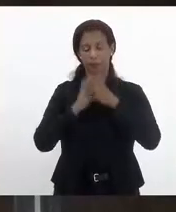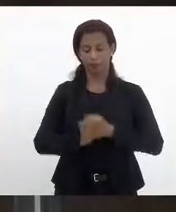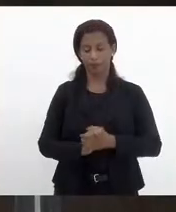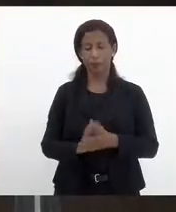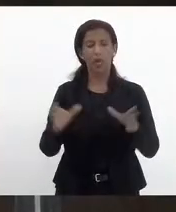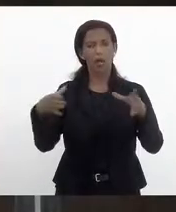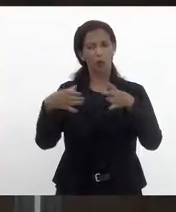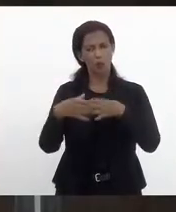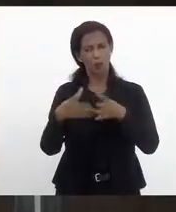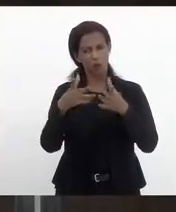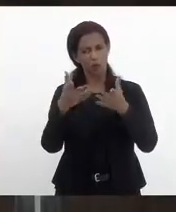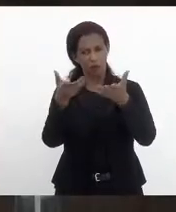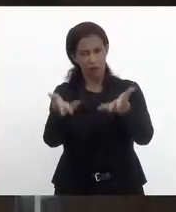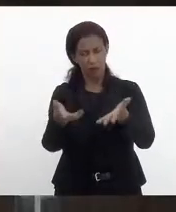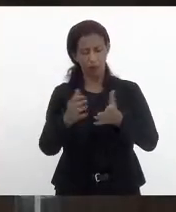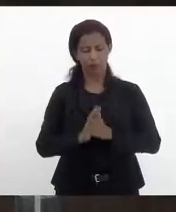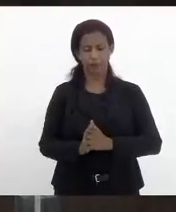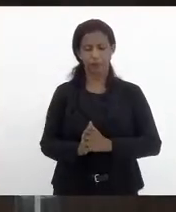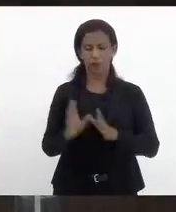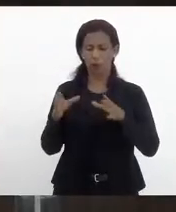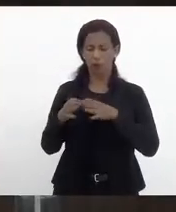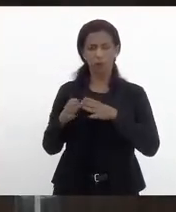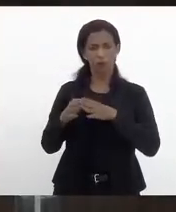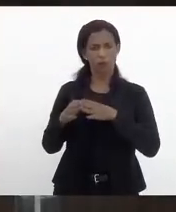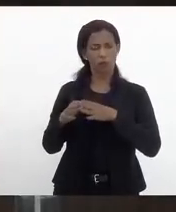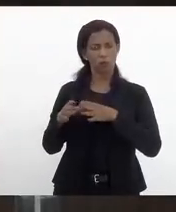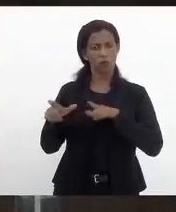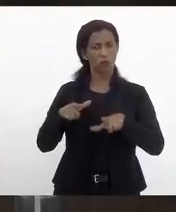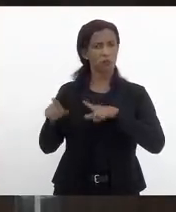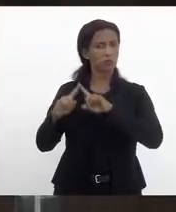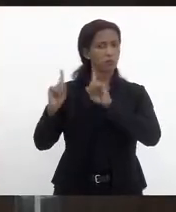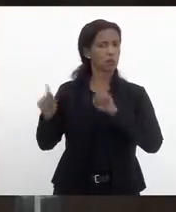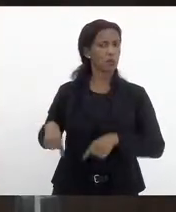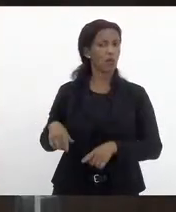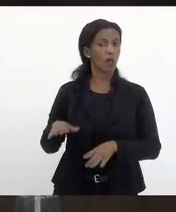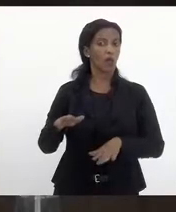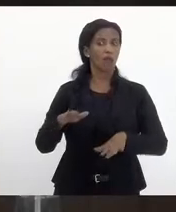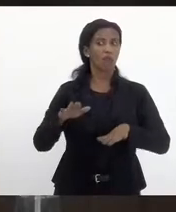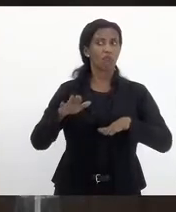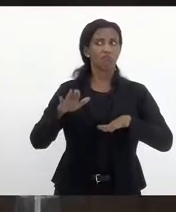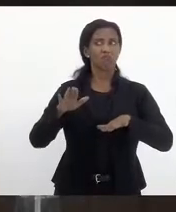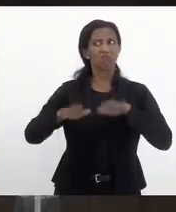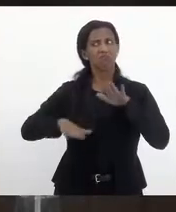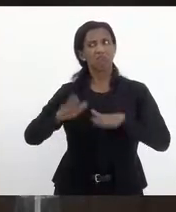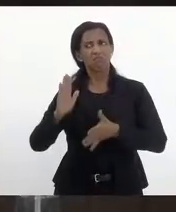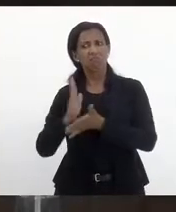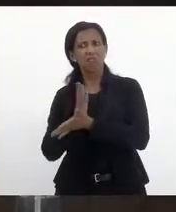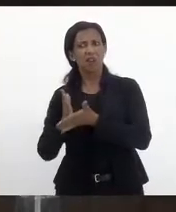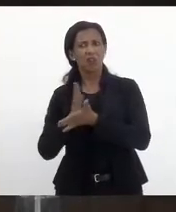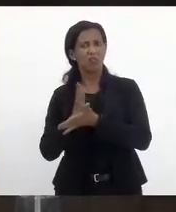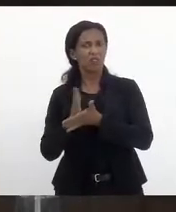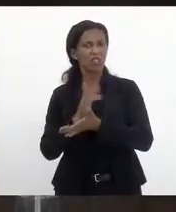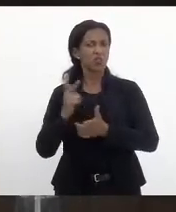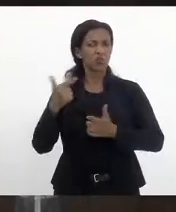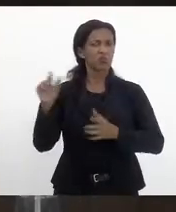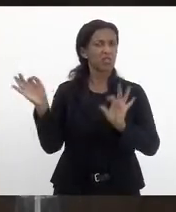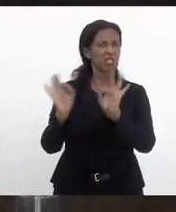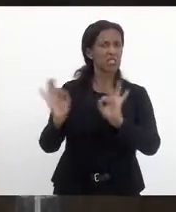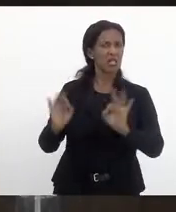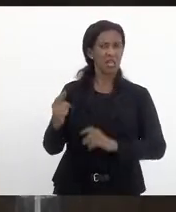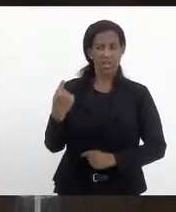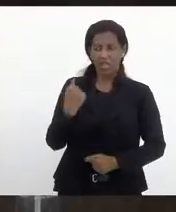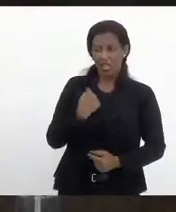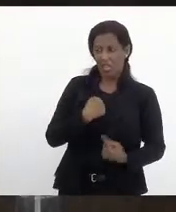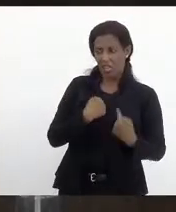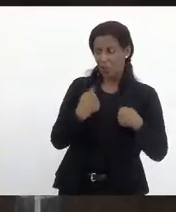excelência bem relatou, a comissão de servidores públicos é um exemplo disso. Talvez não tenha ninguém com mais oposição e guerra ideológica, sou eu e